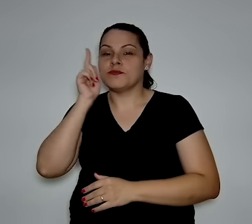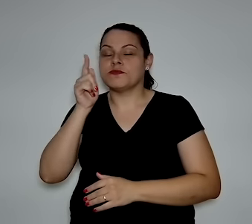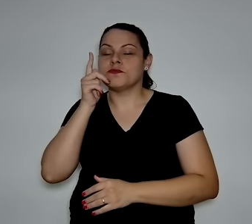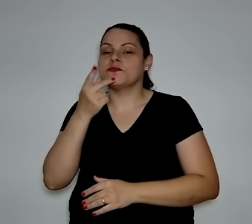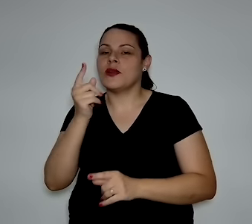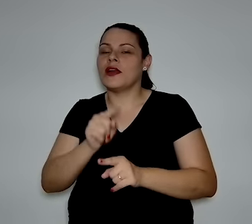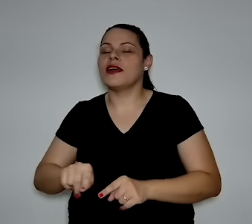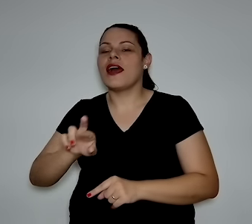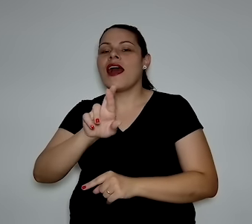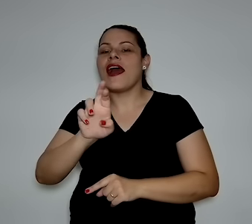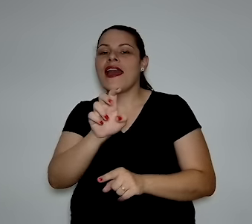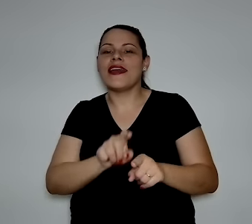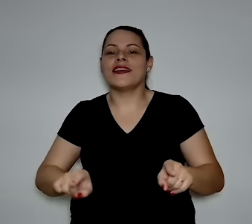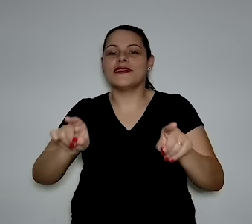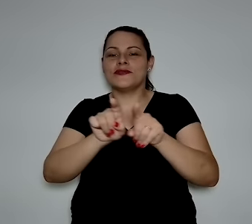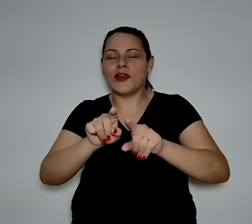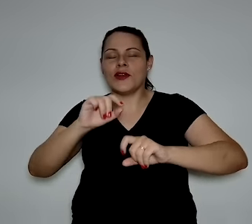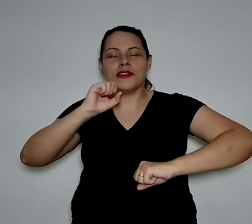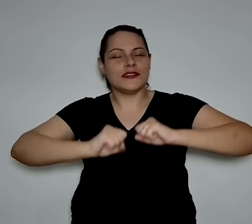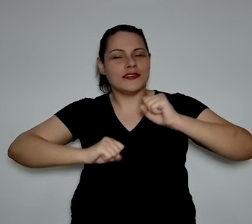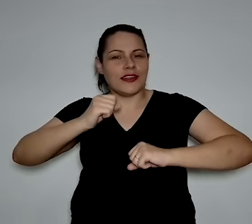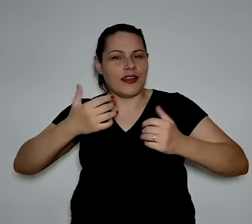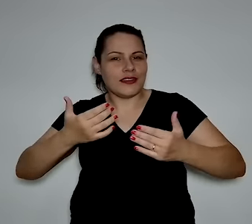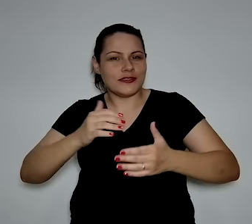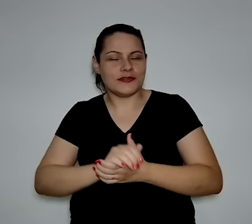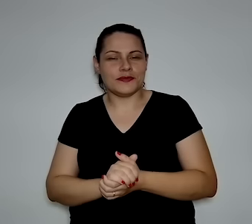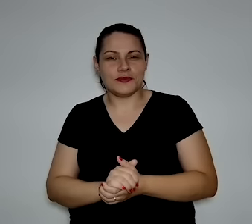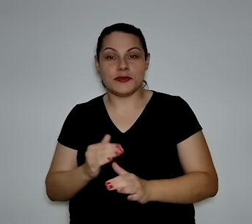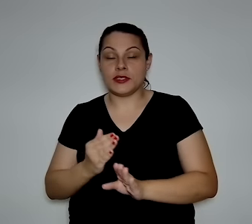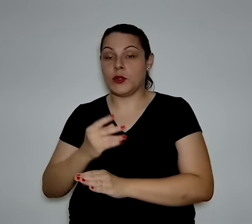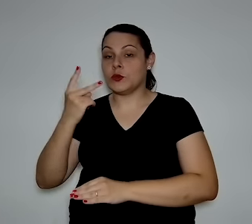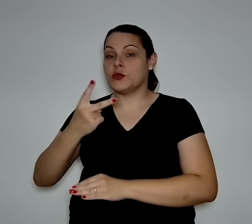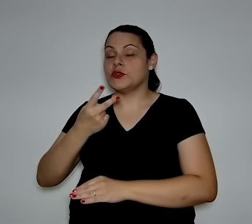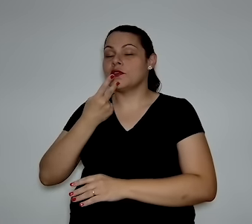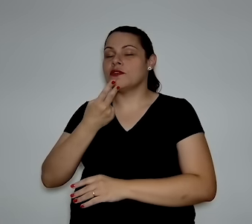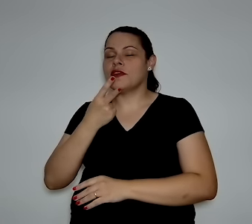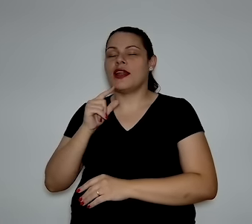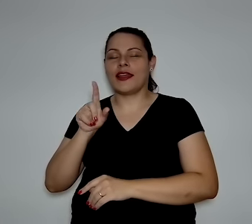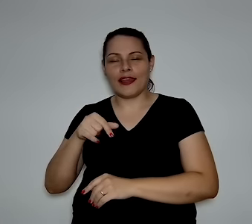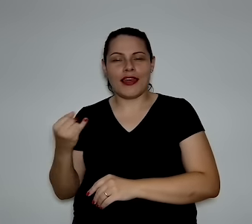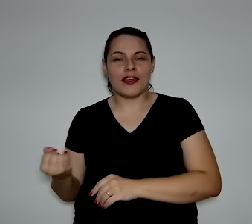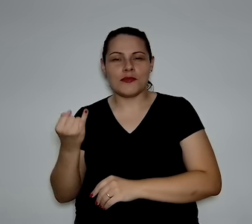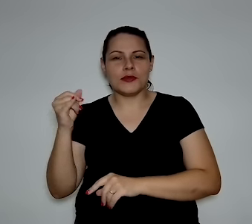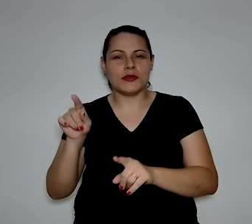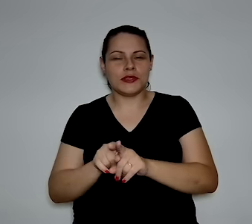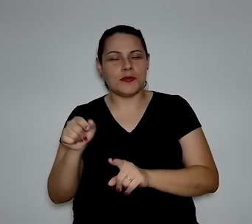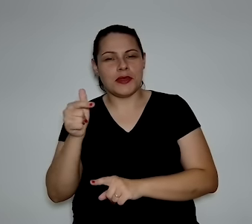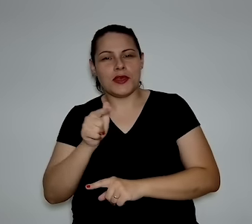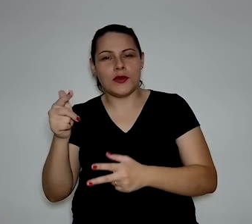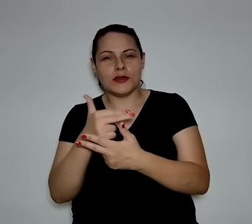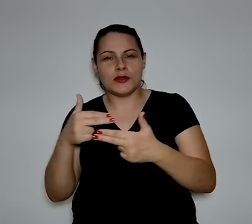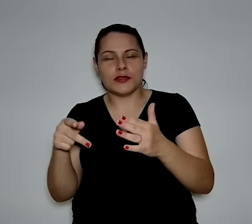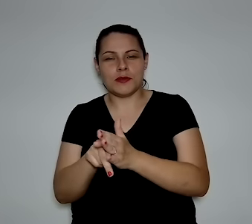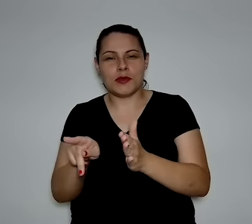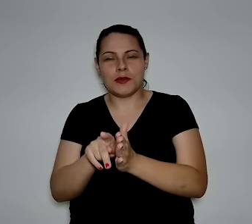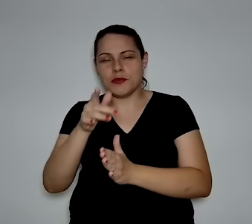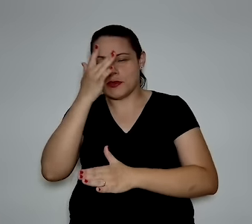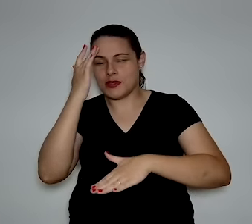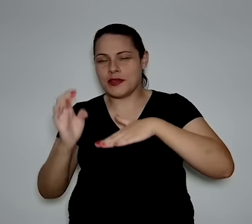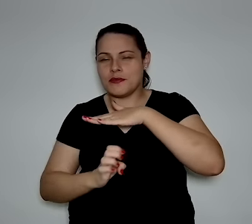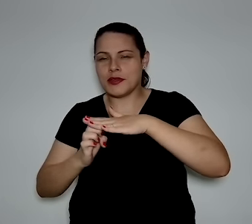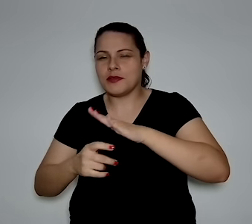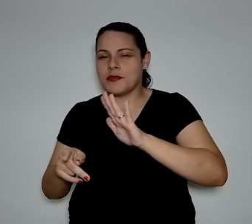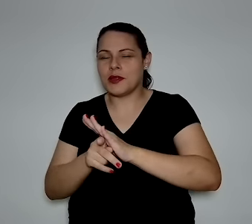os Estados Unidos, falar em reindustrialização. Então, primeiro registro. Segundo registro, um outro grande player da